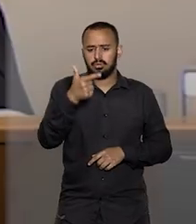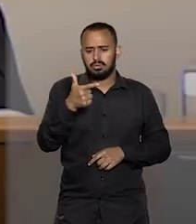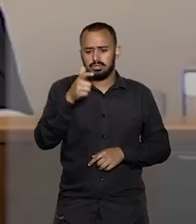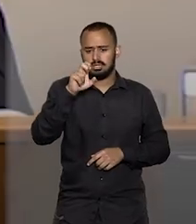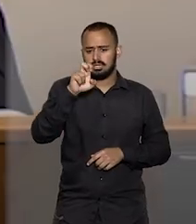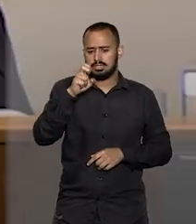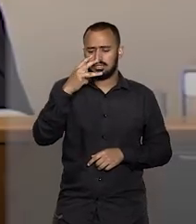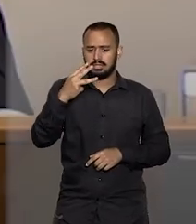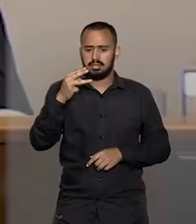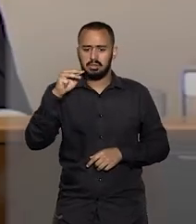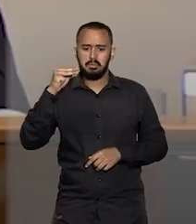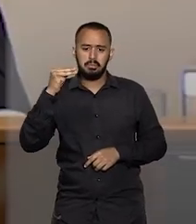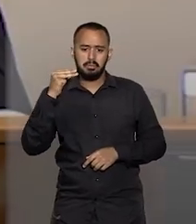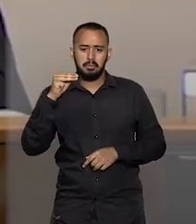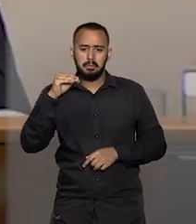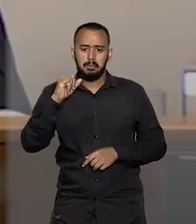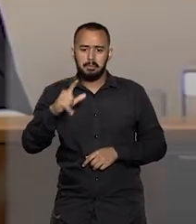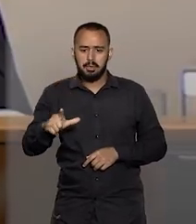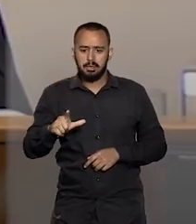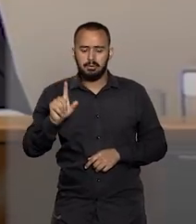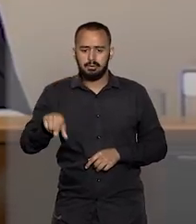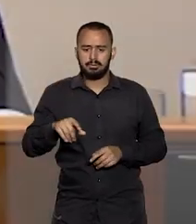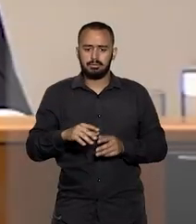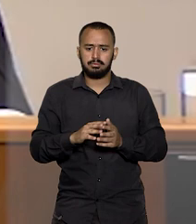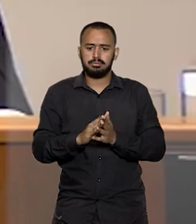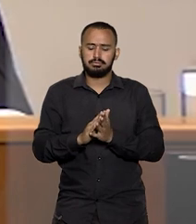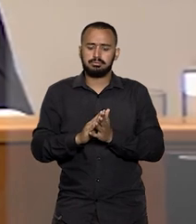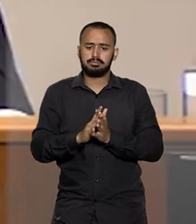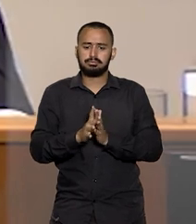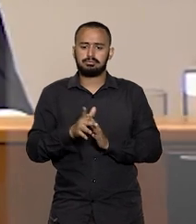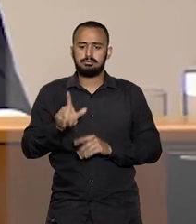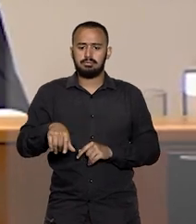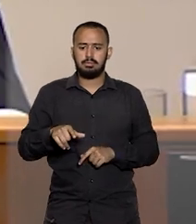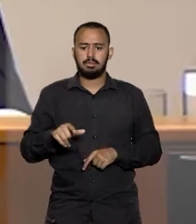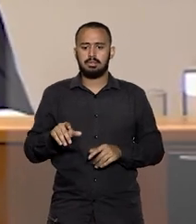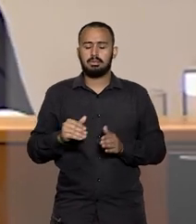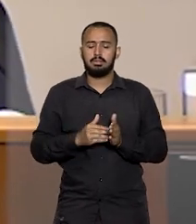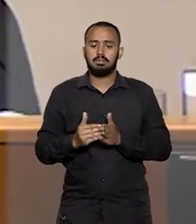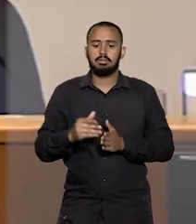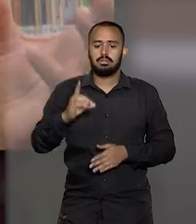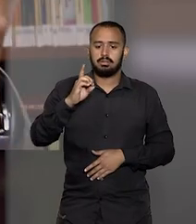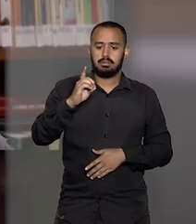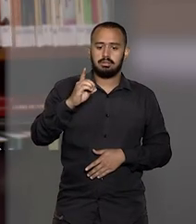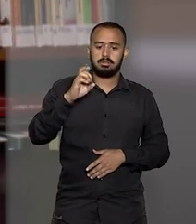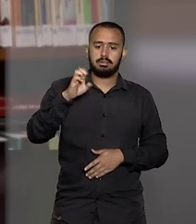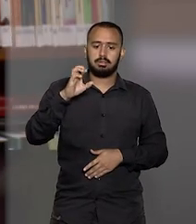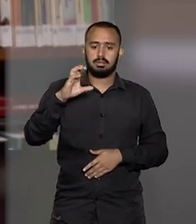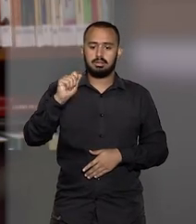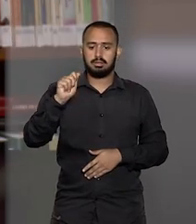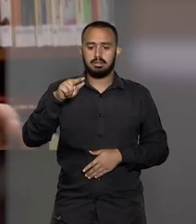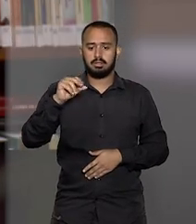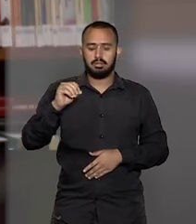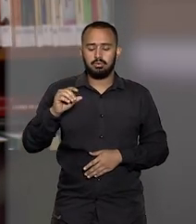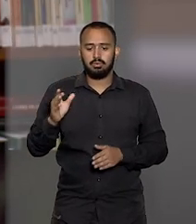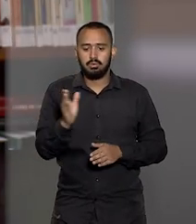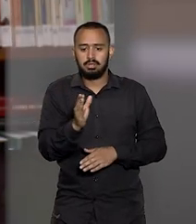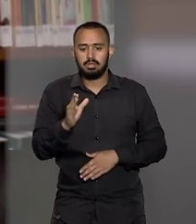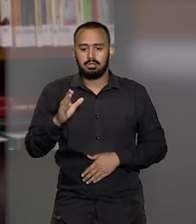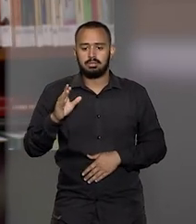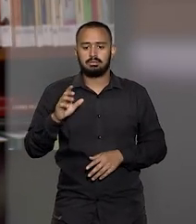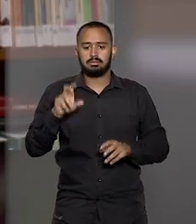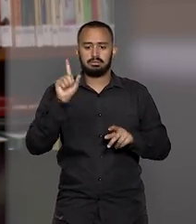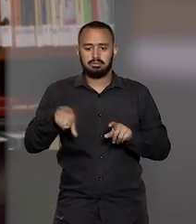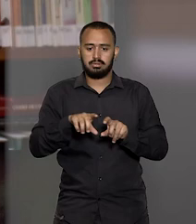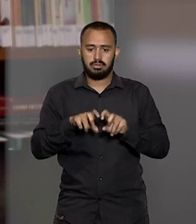durante os 25 anos de atuação no STJ. O decano da Corte deixará um legado sem